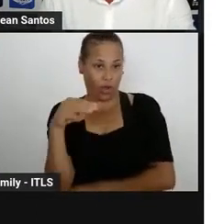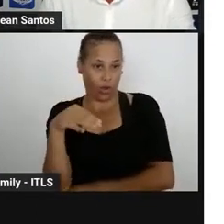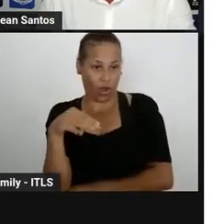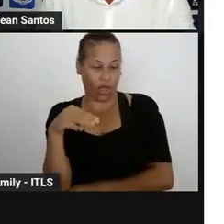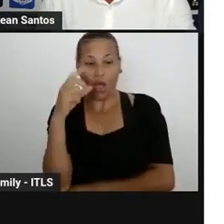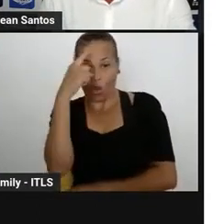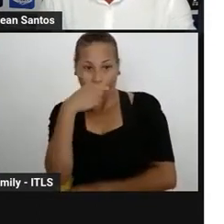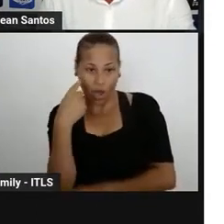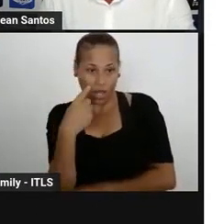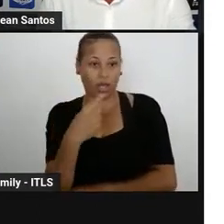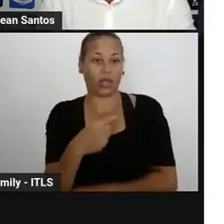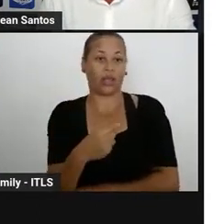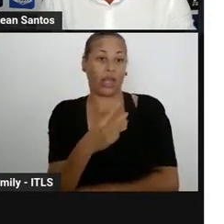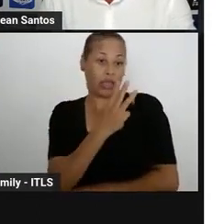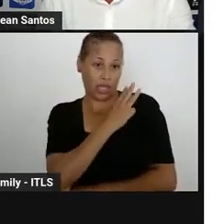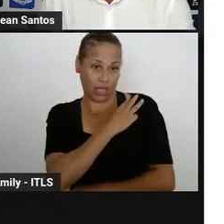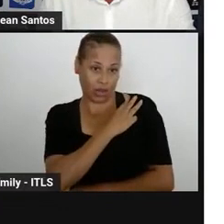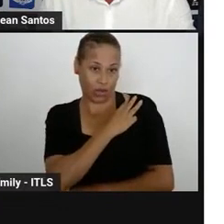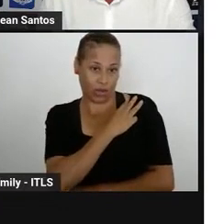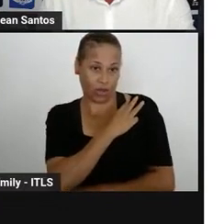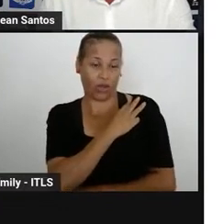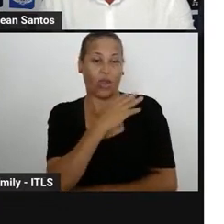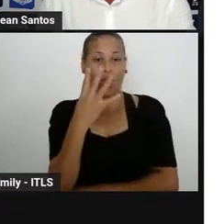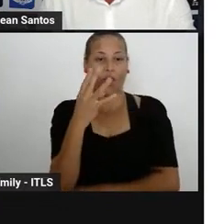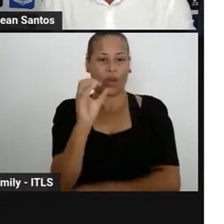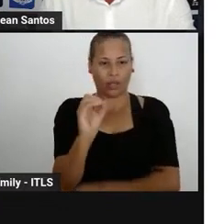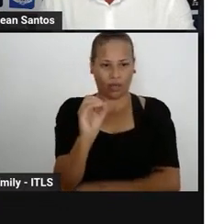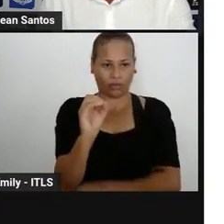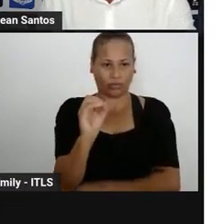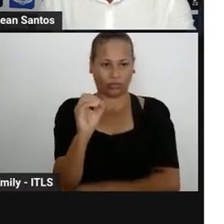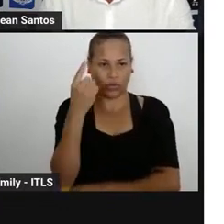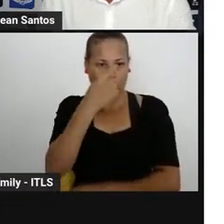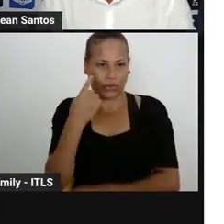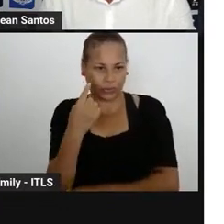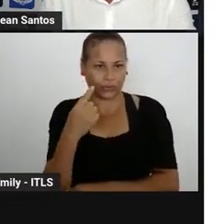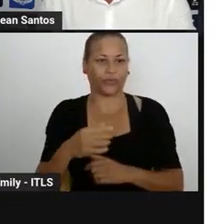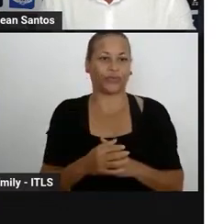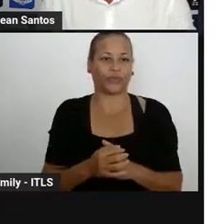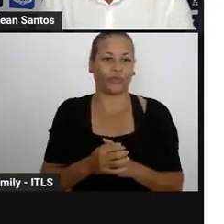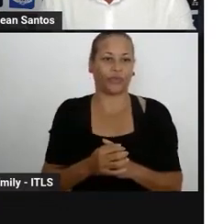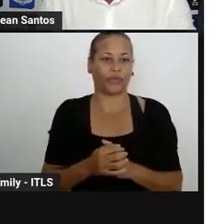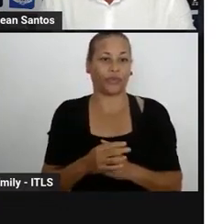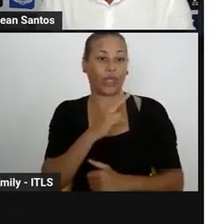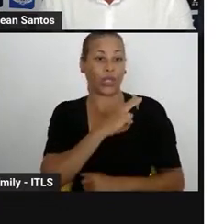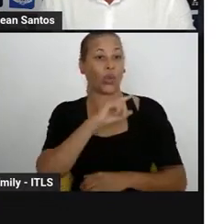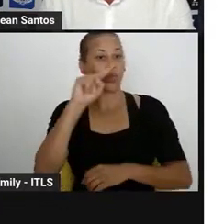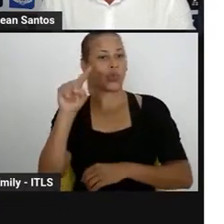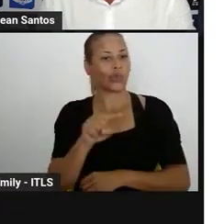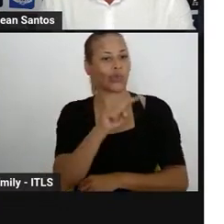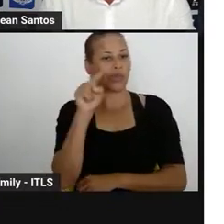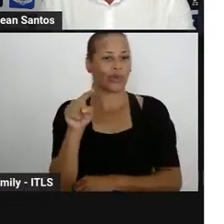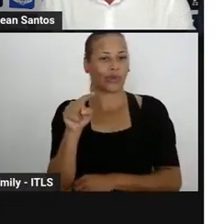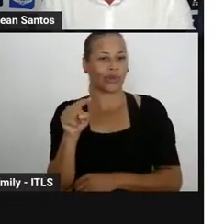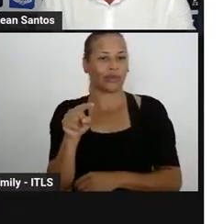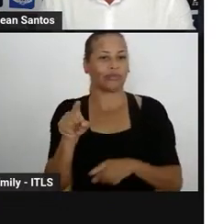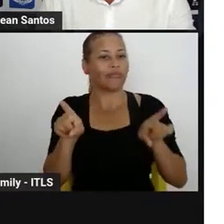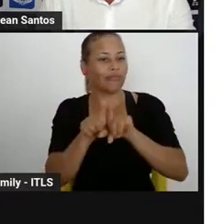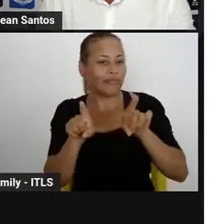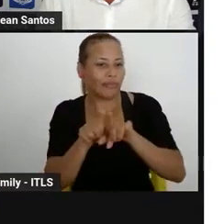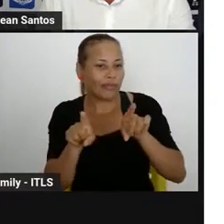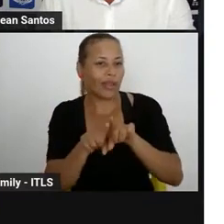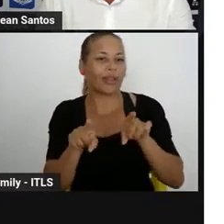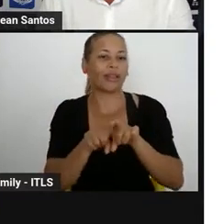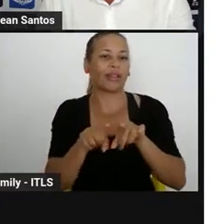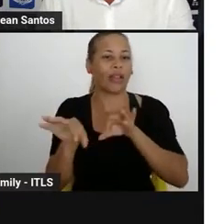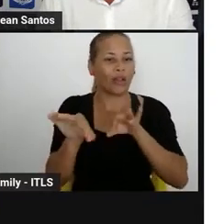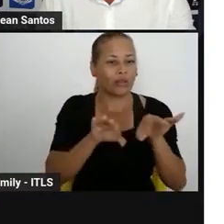e no terceiro ano uma de 40 horas. No segundo ciclo de aprendizagem, você também terá uma